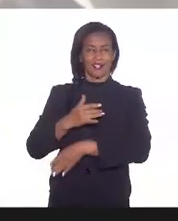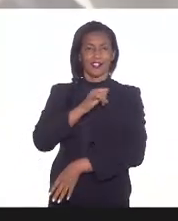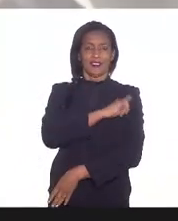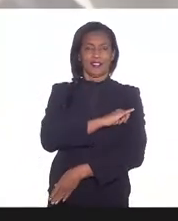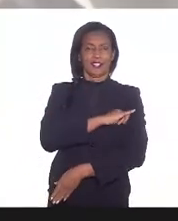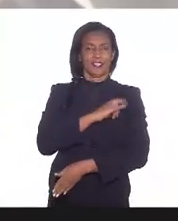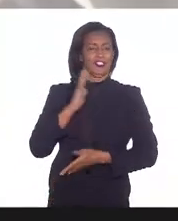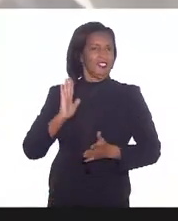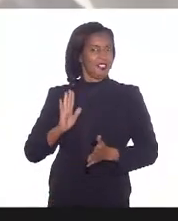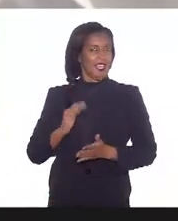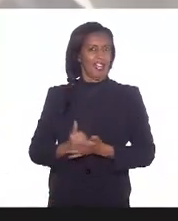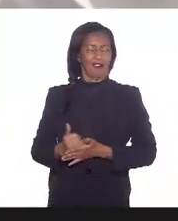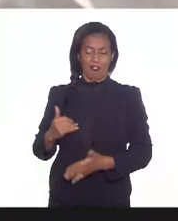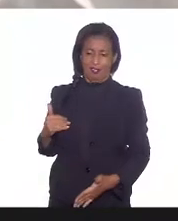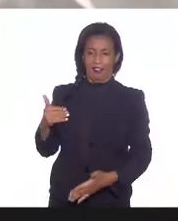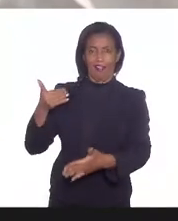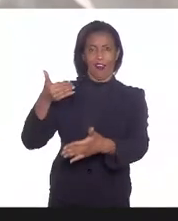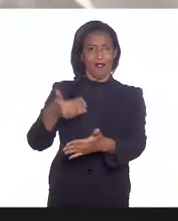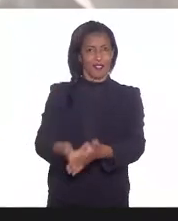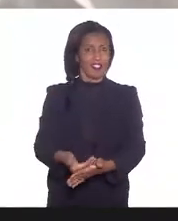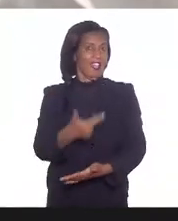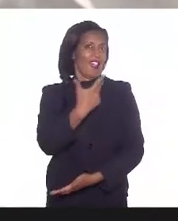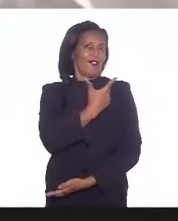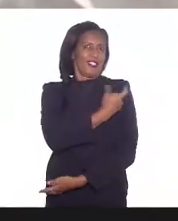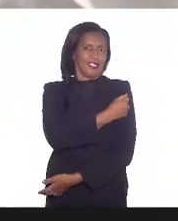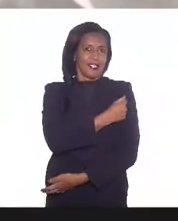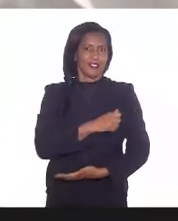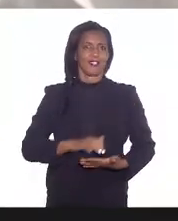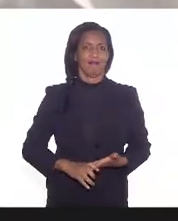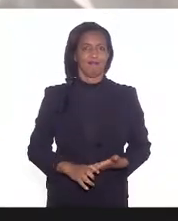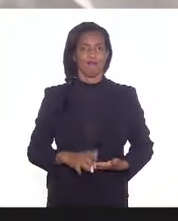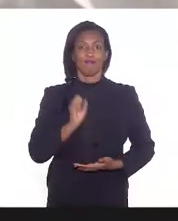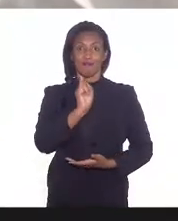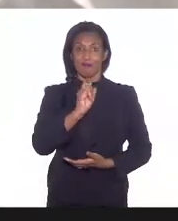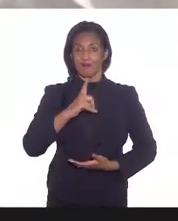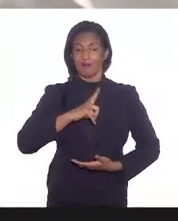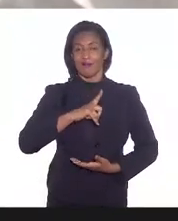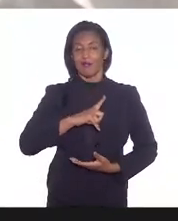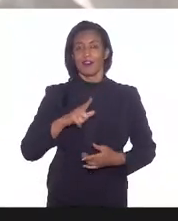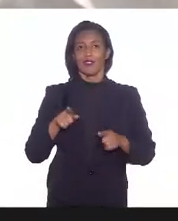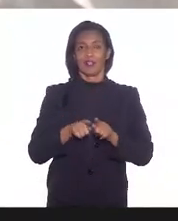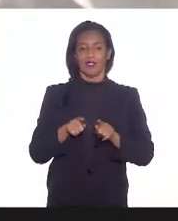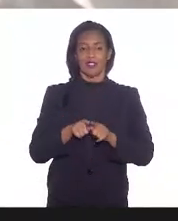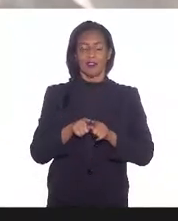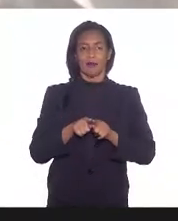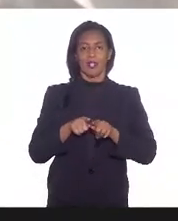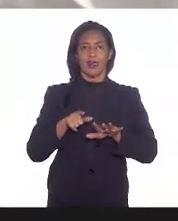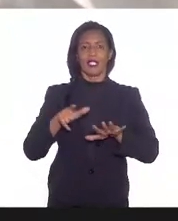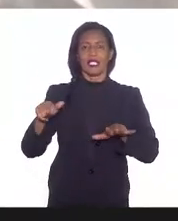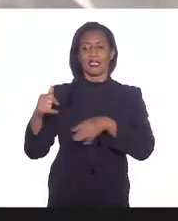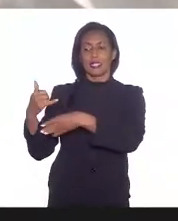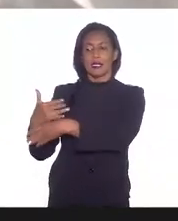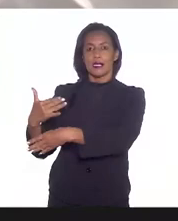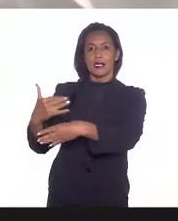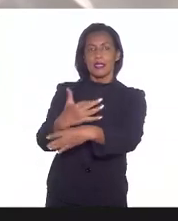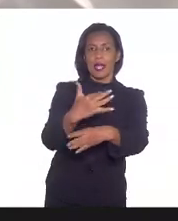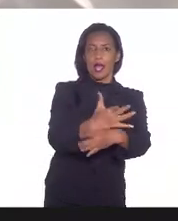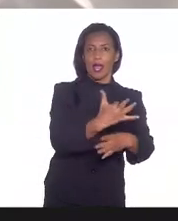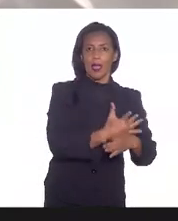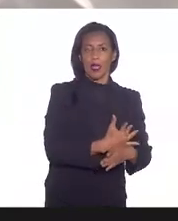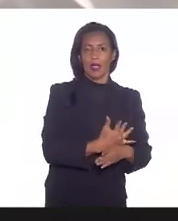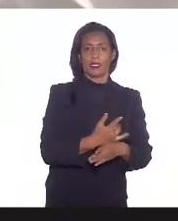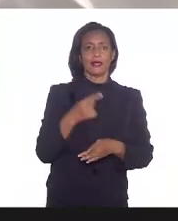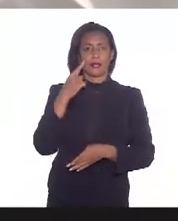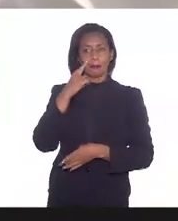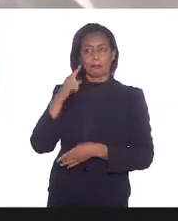antecipação da vacinação e se tem nessas cidades onde a gente verifica,